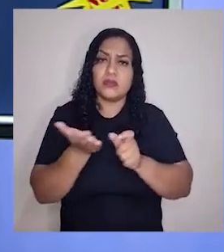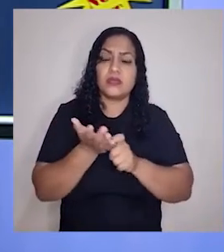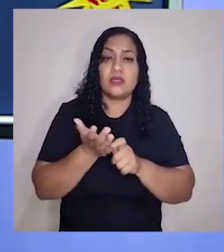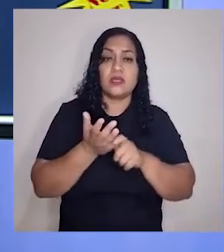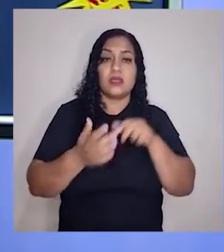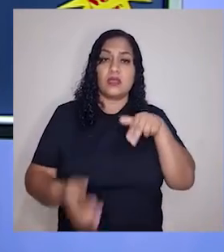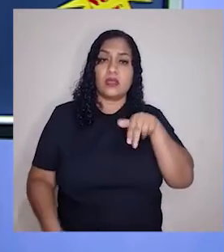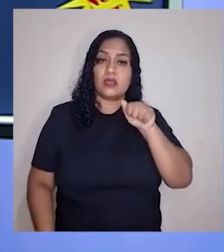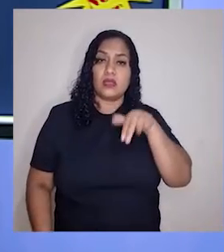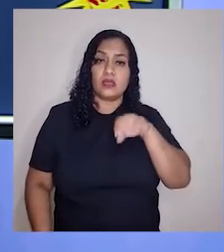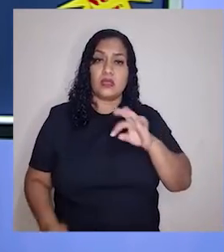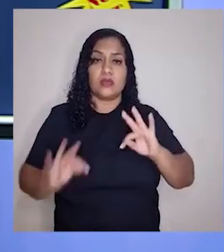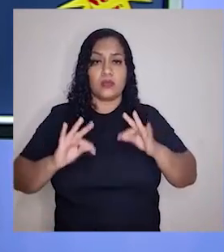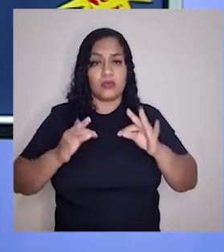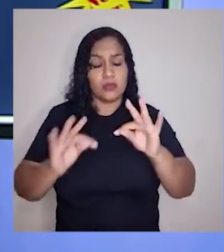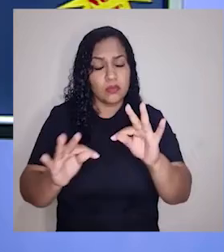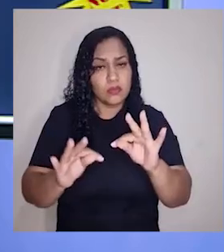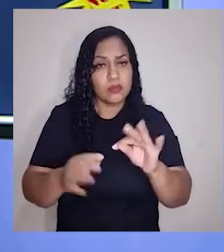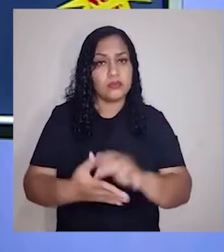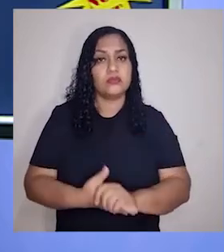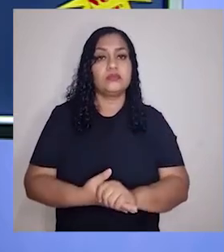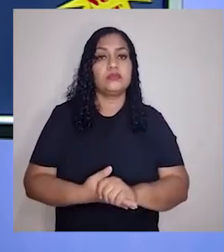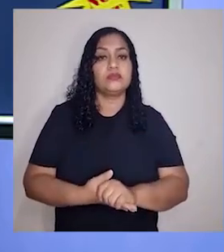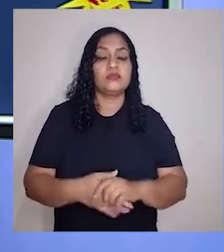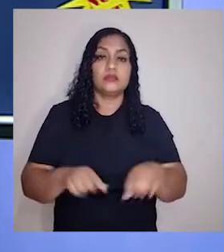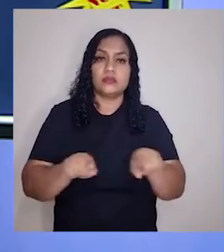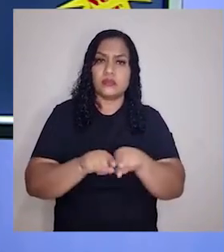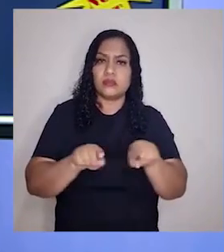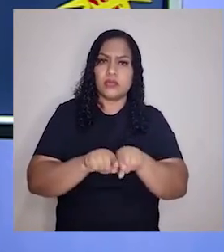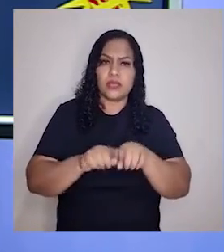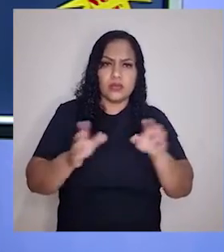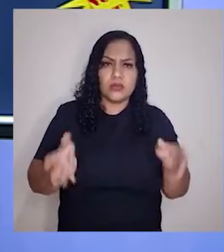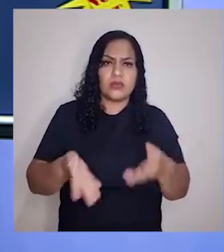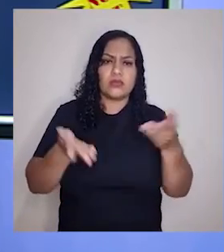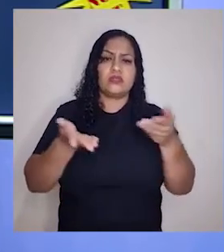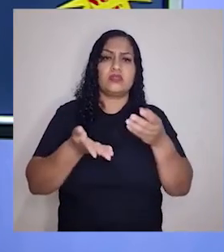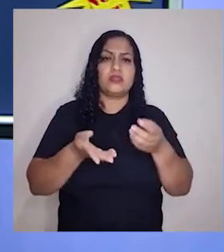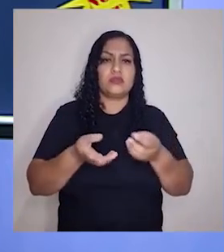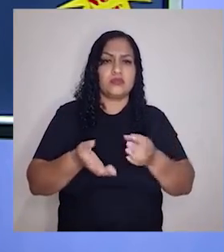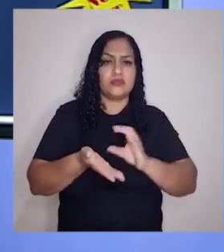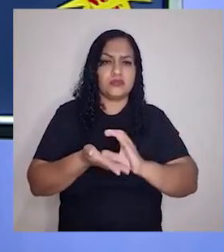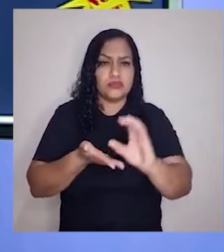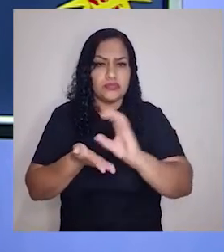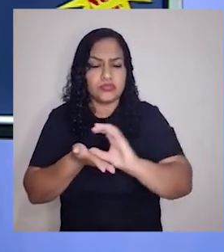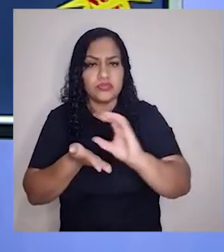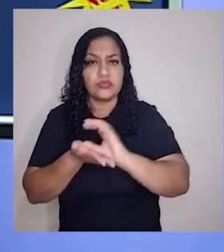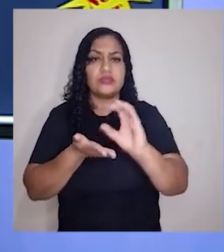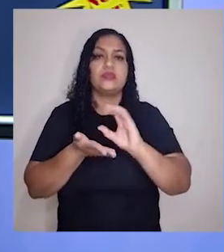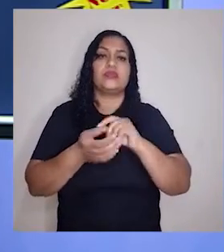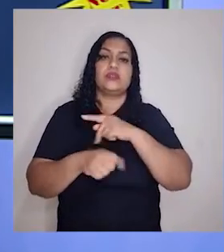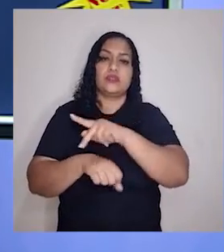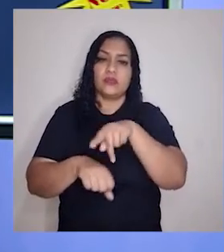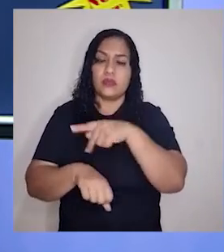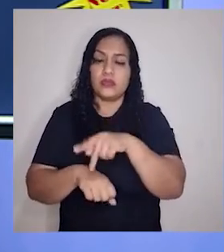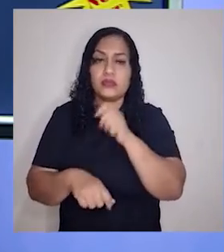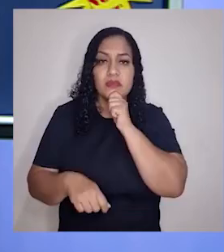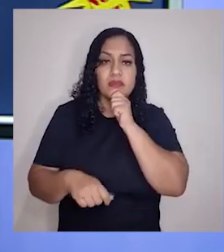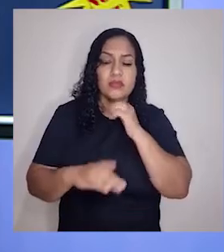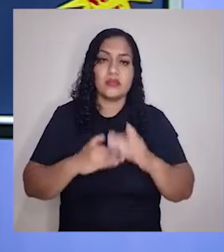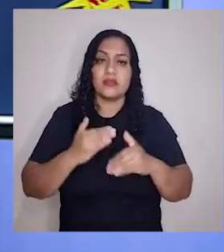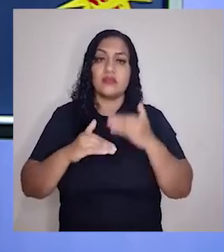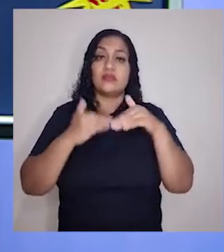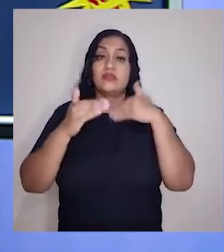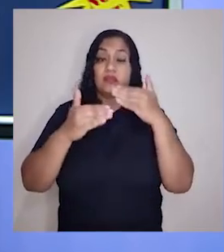fina, microchips, nanotecnologias, grandes investimentos, né? São países que investem em países